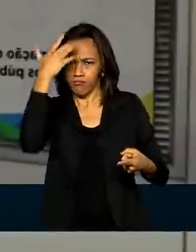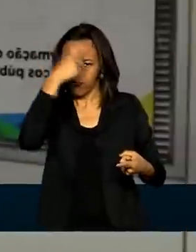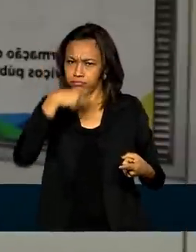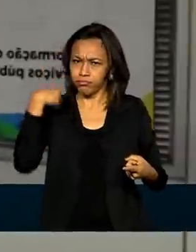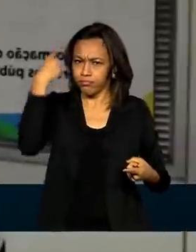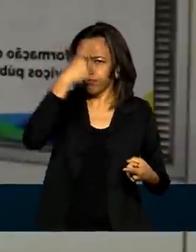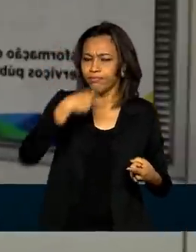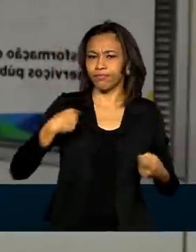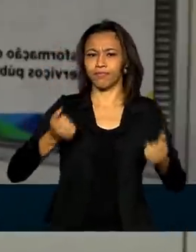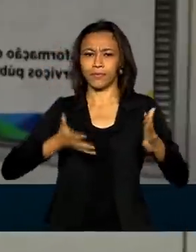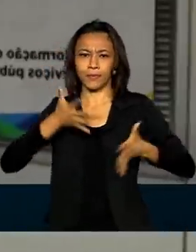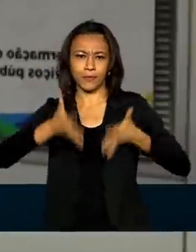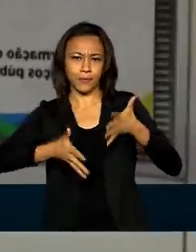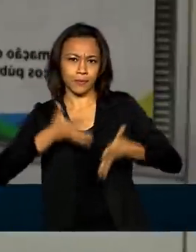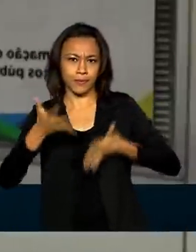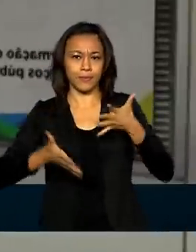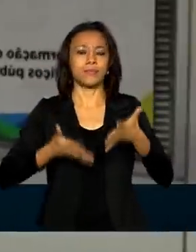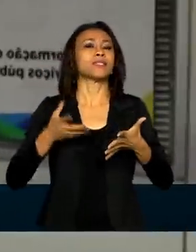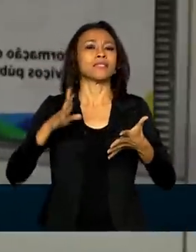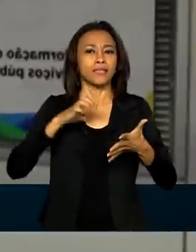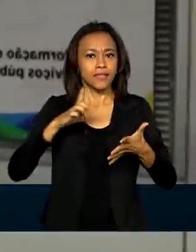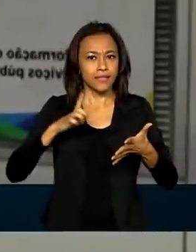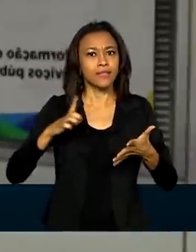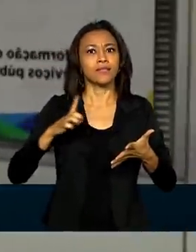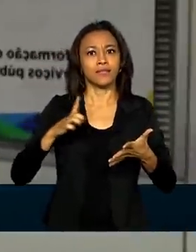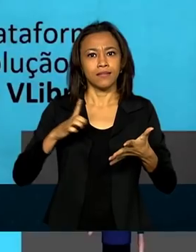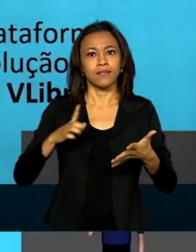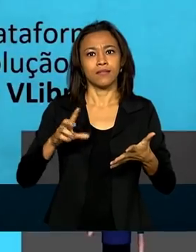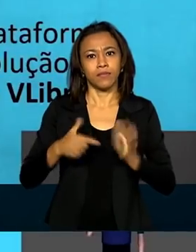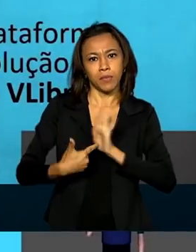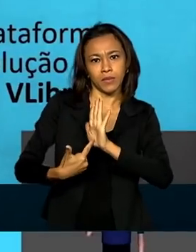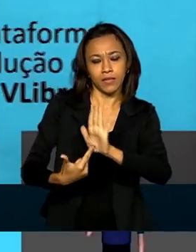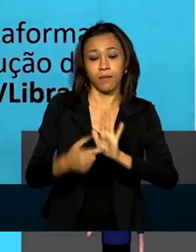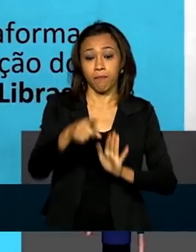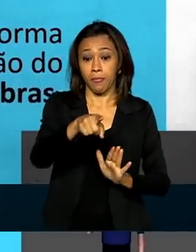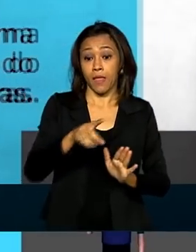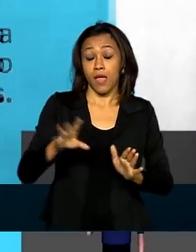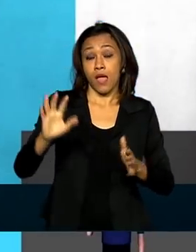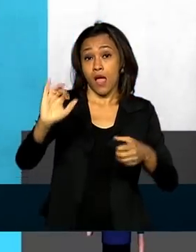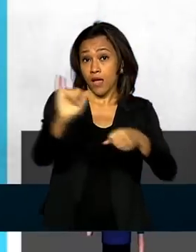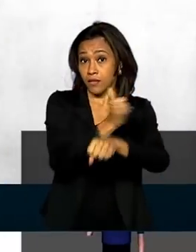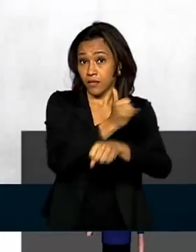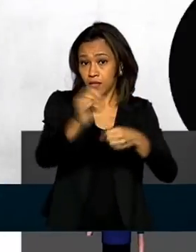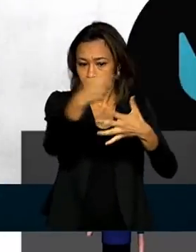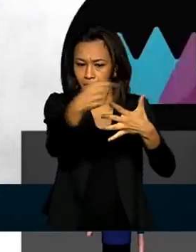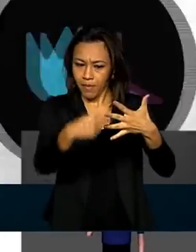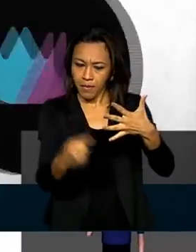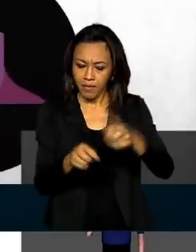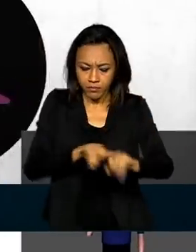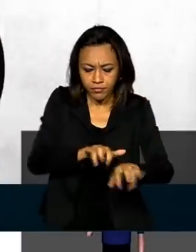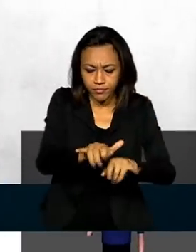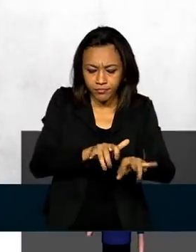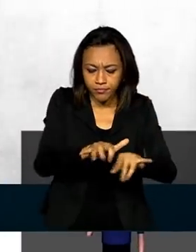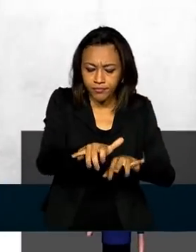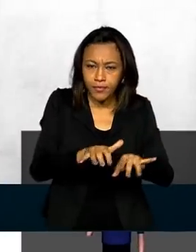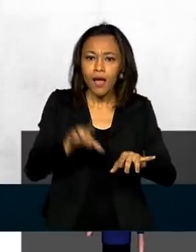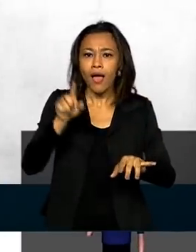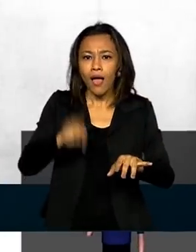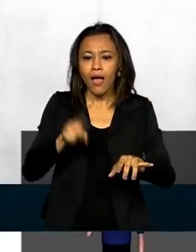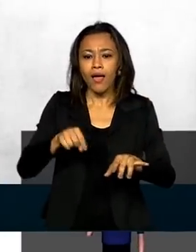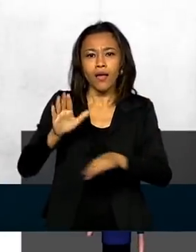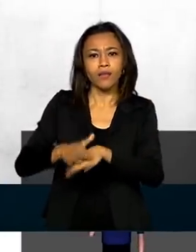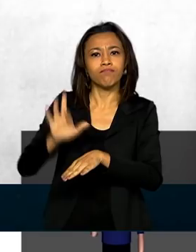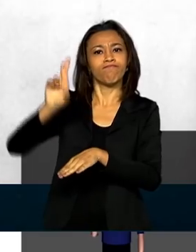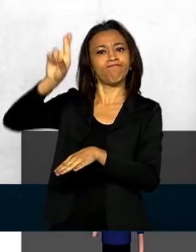tem a figura daquele que vai animar a tradução em libras. As ferramentas virtuais foram desenvolvidas pelo